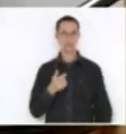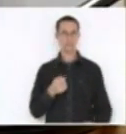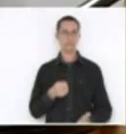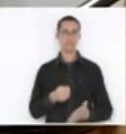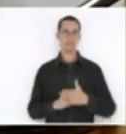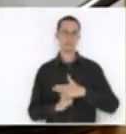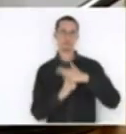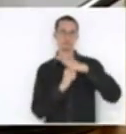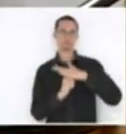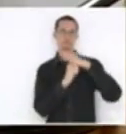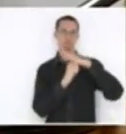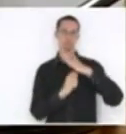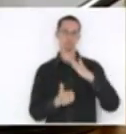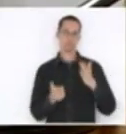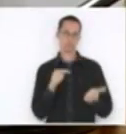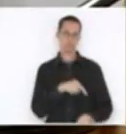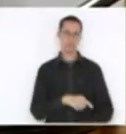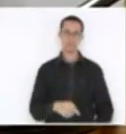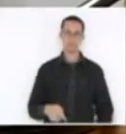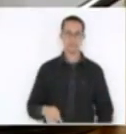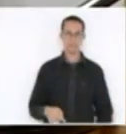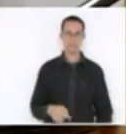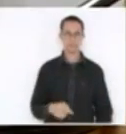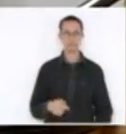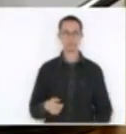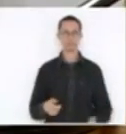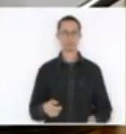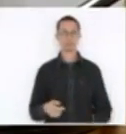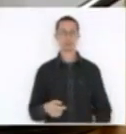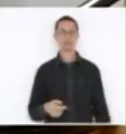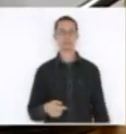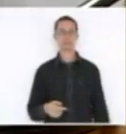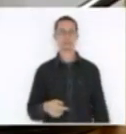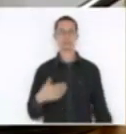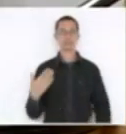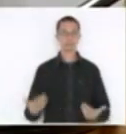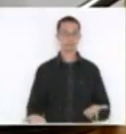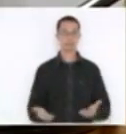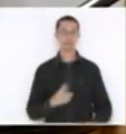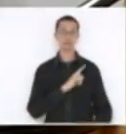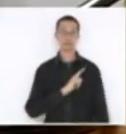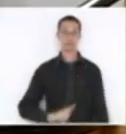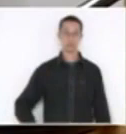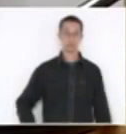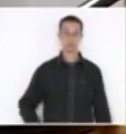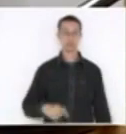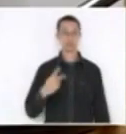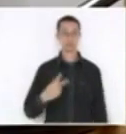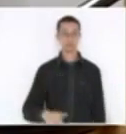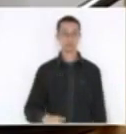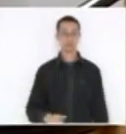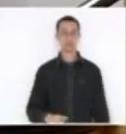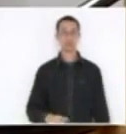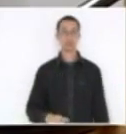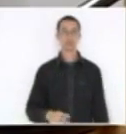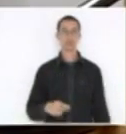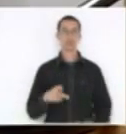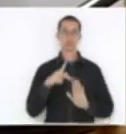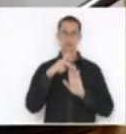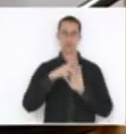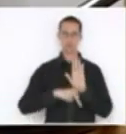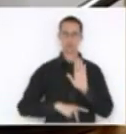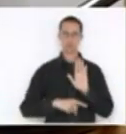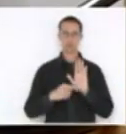disposição, o chamamento de dispositivo que fazemos hoje é na Constituição. Então o governo estadual, com este projeto,